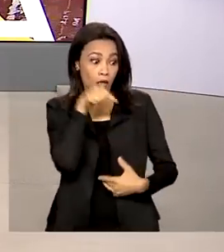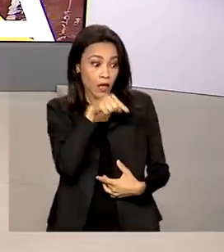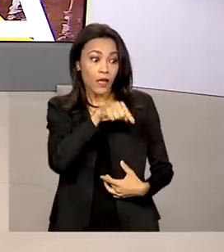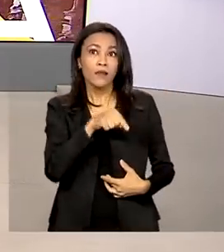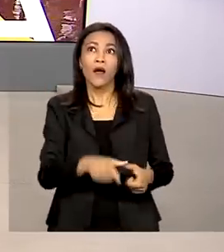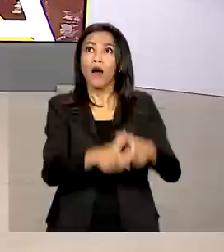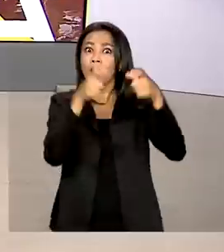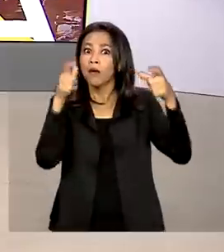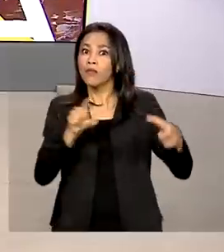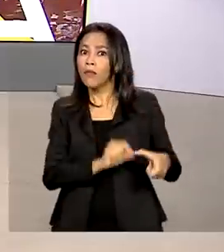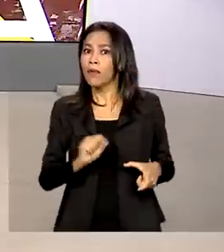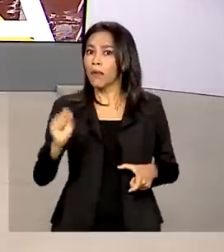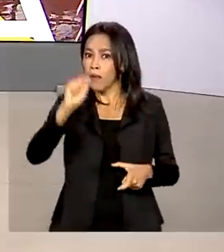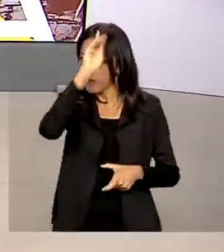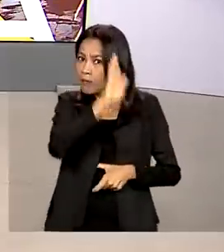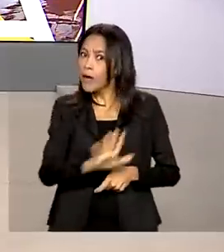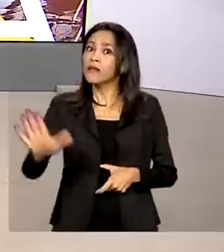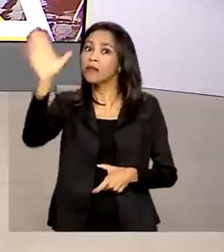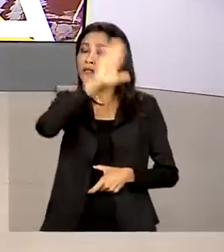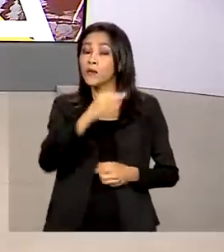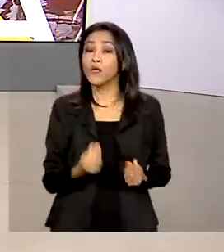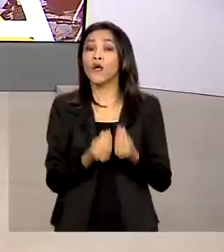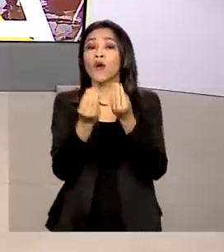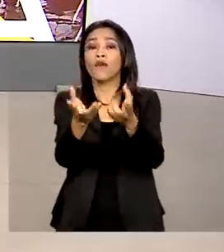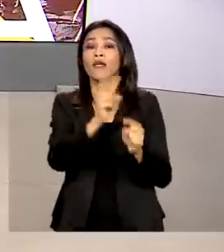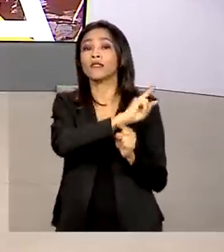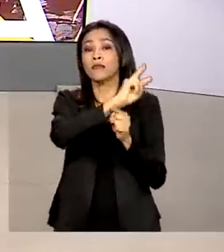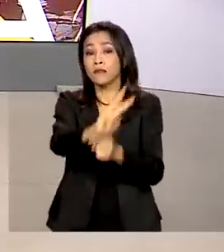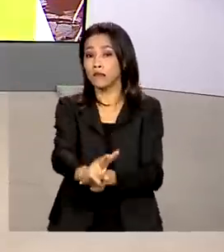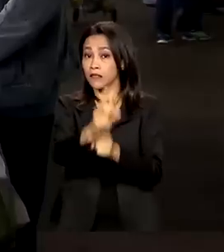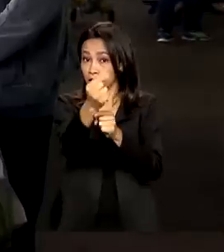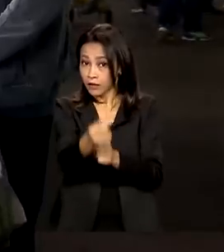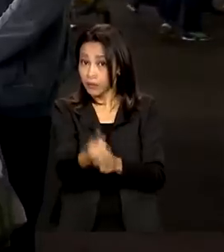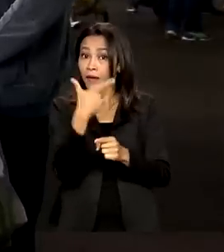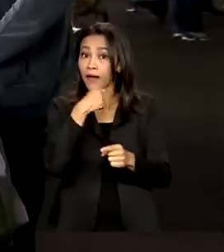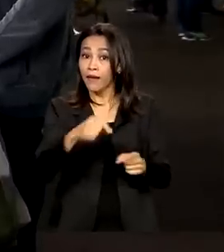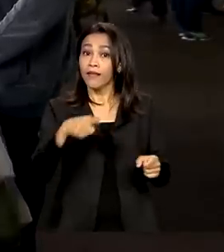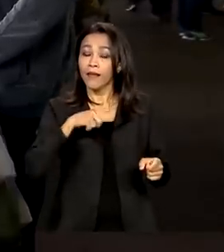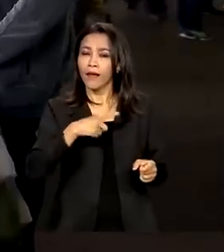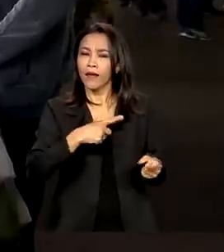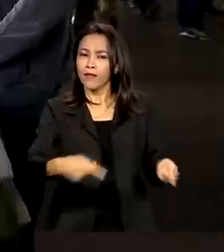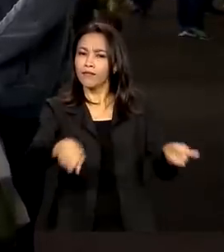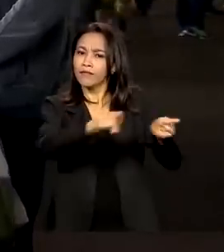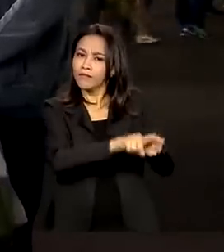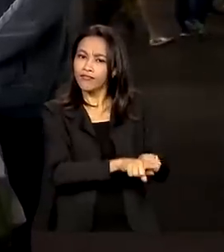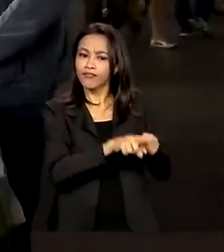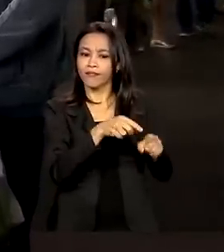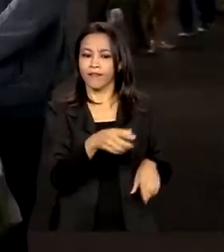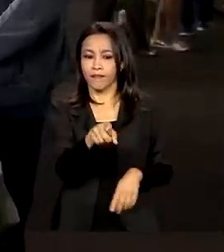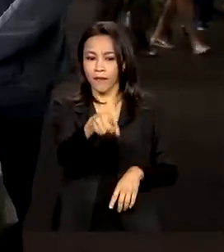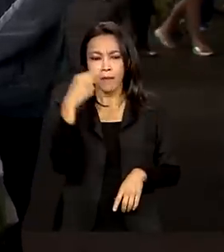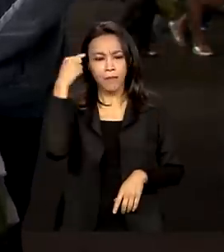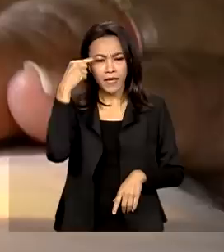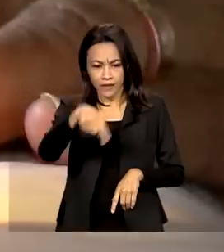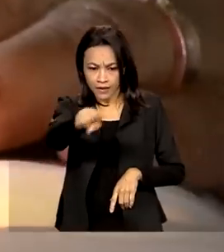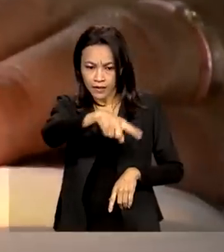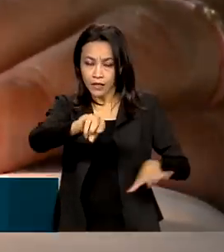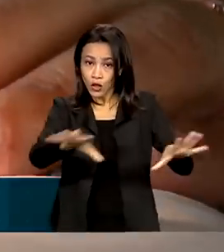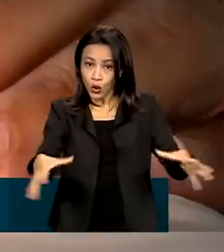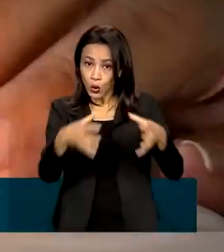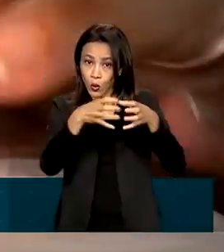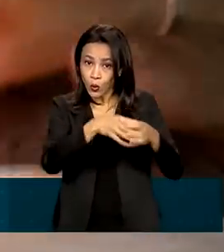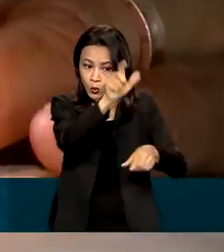e oferece crédito e facilidades para os associados. Imagine um grupo de trabalhadores que